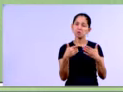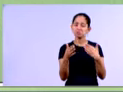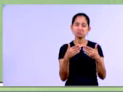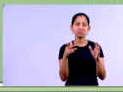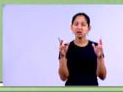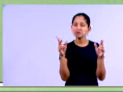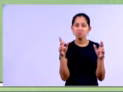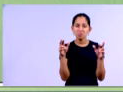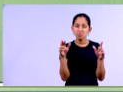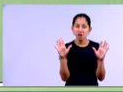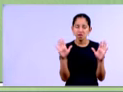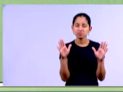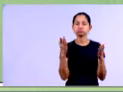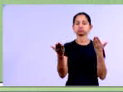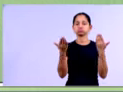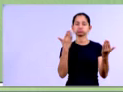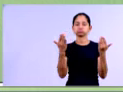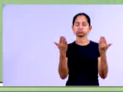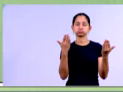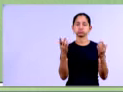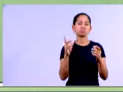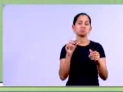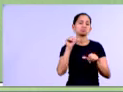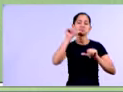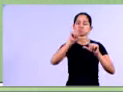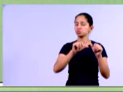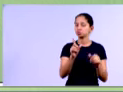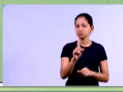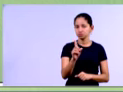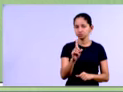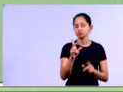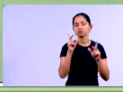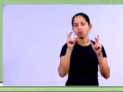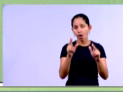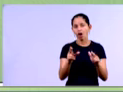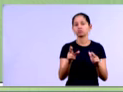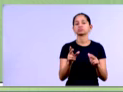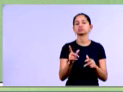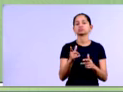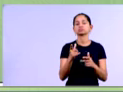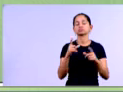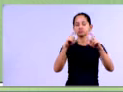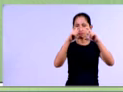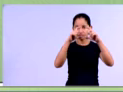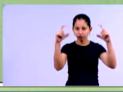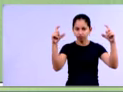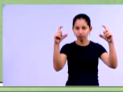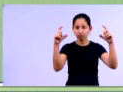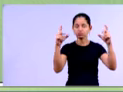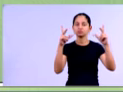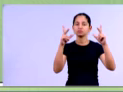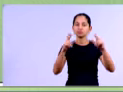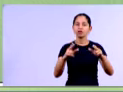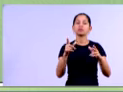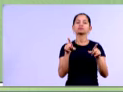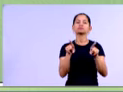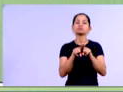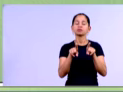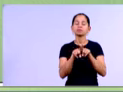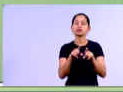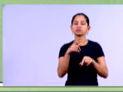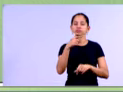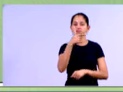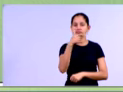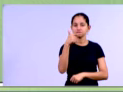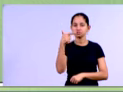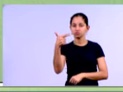mesma situação. A análise horizontal ela não vai mudar, ok? Então, aqui, por exemplo, a nossa receita líquida, né? Em 2013, 4